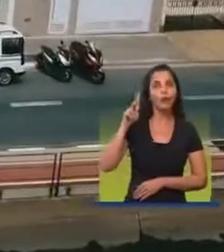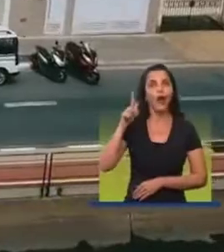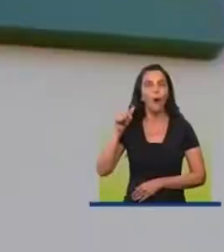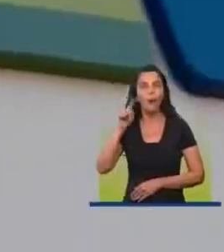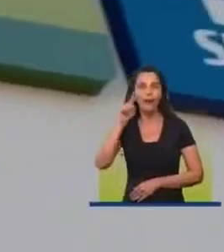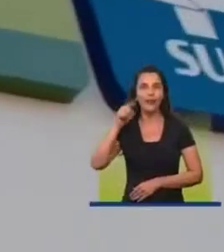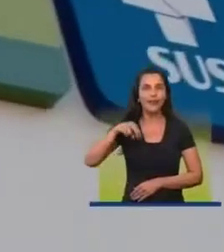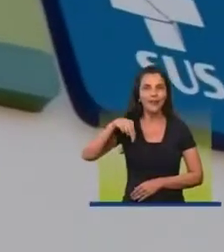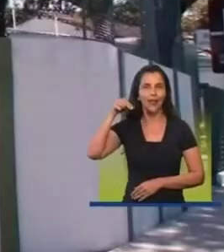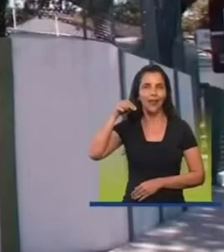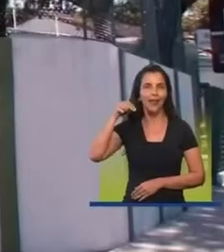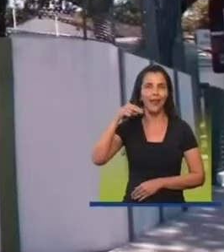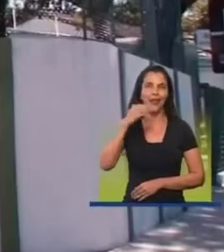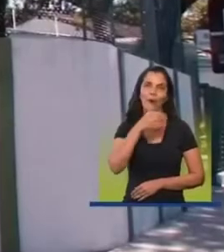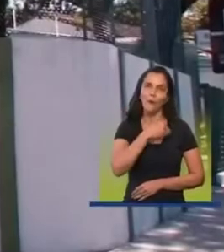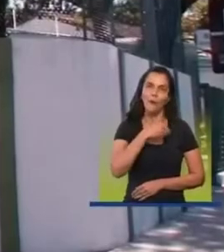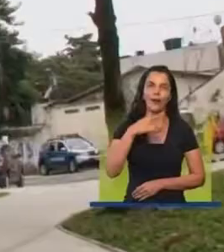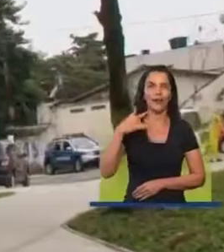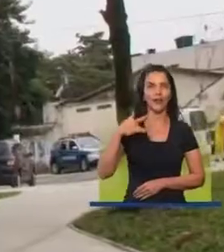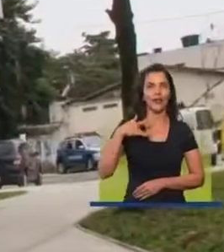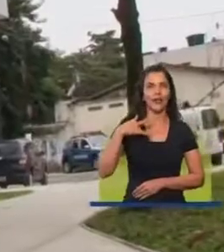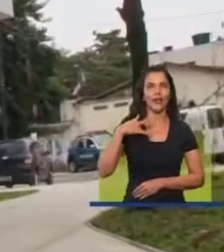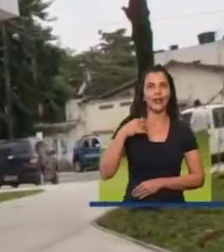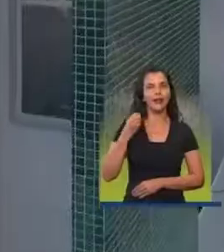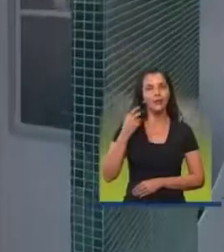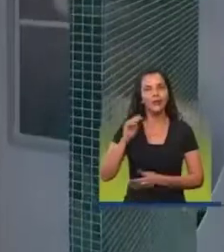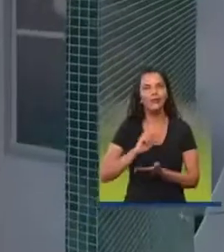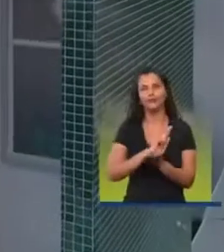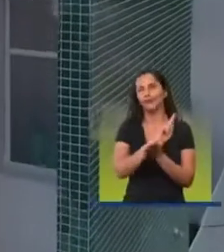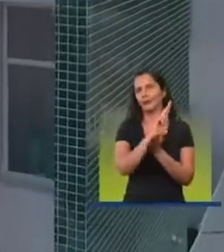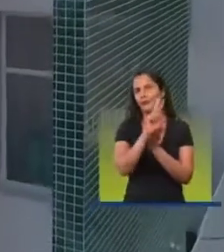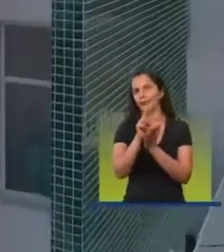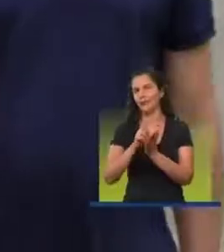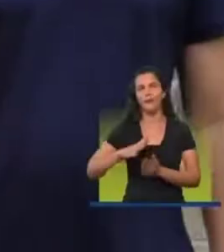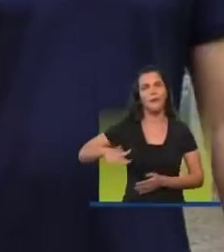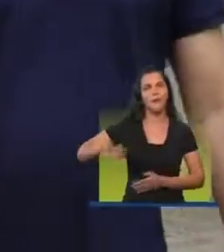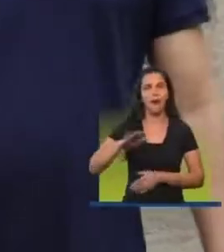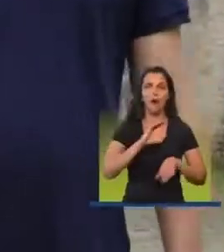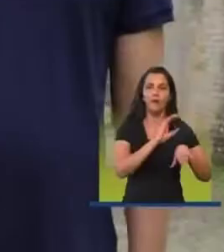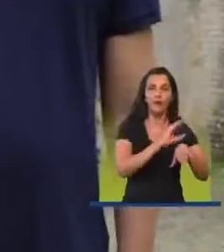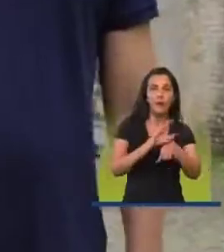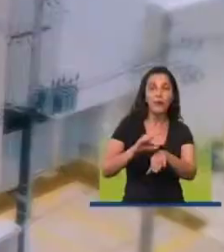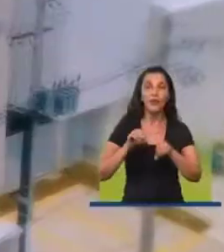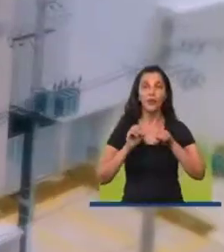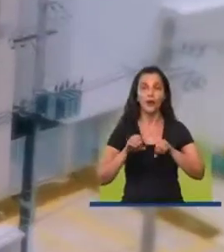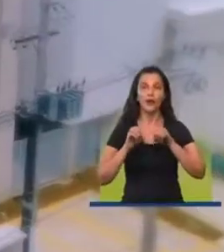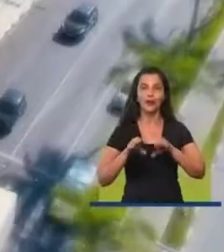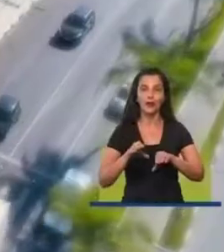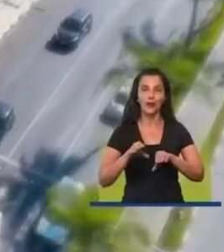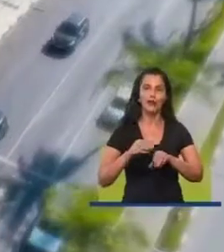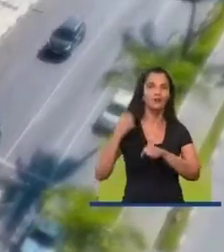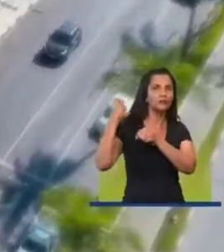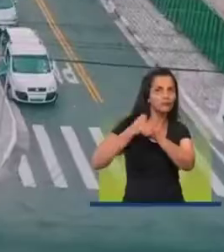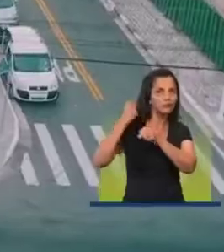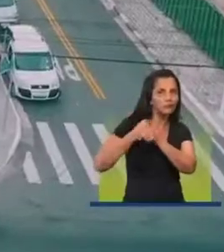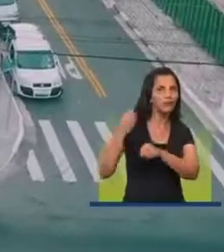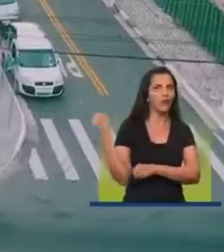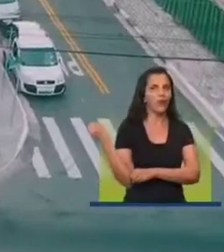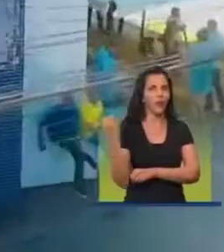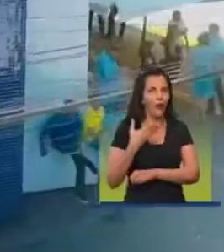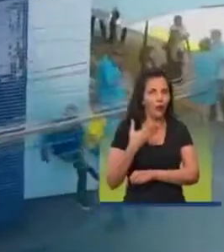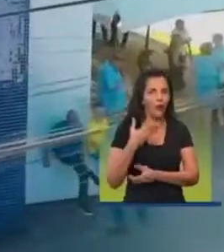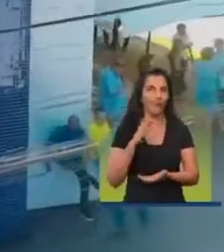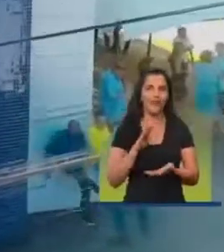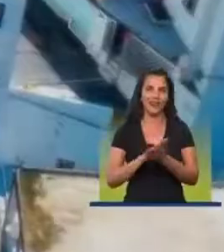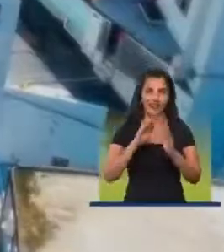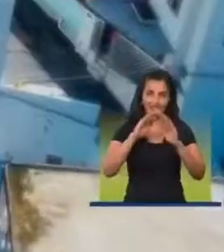noroeste Com a policlínica do Bom Retiro Do Piratininga Da área branca O investimento em educação Com novas escolas feitas na zona